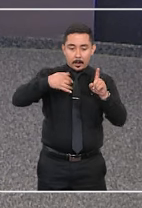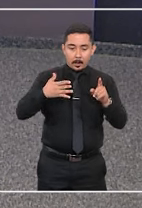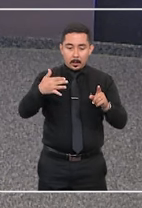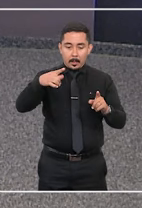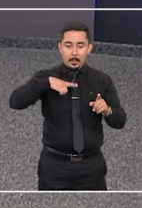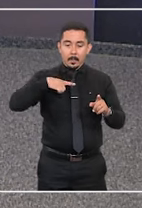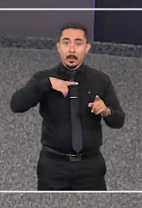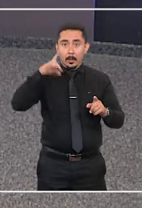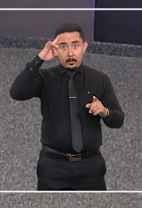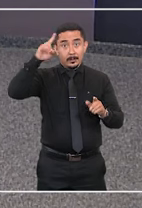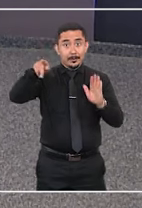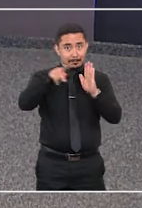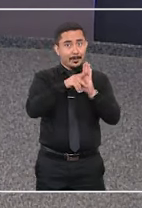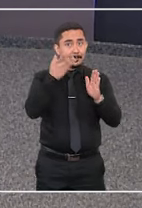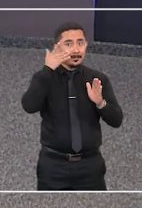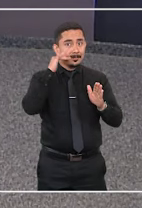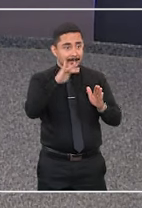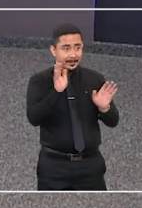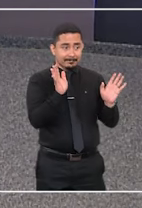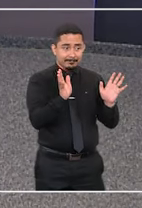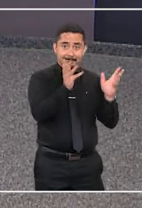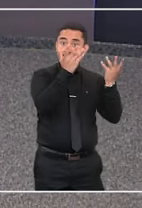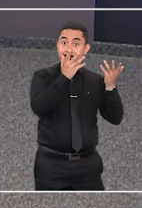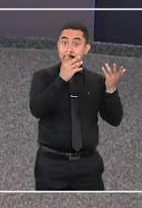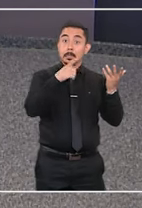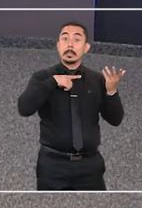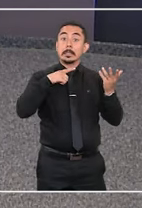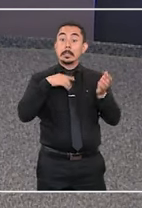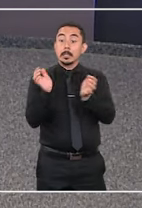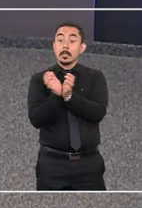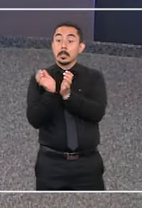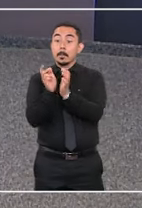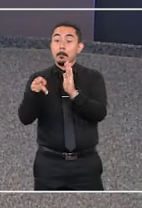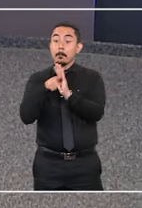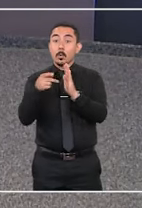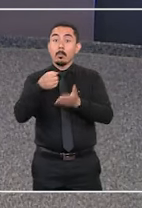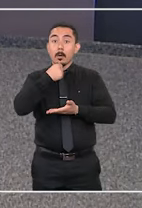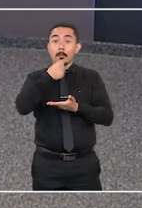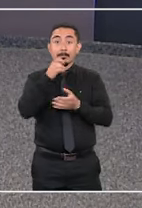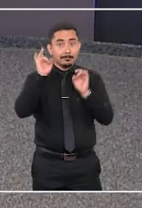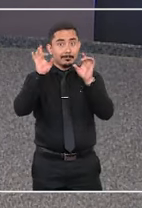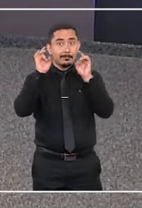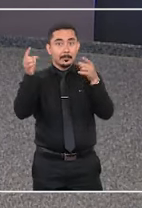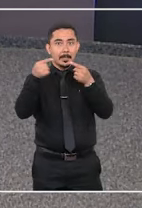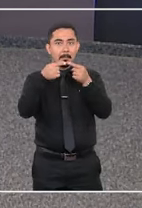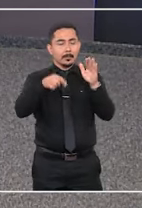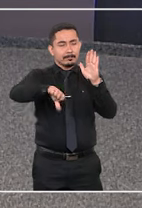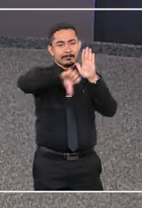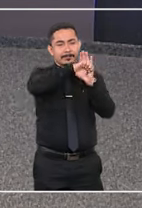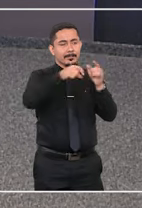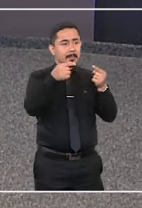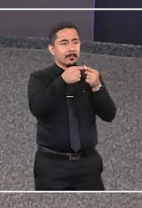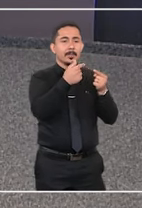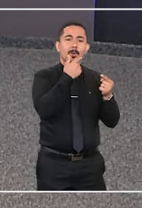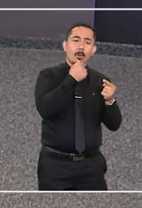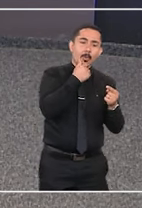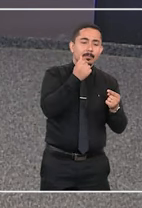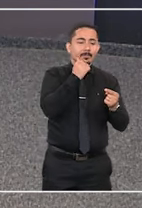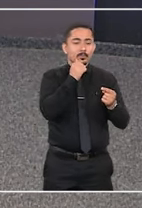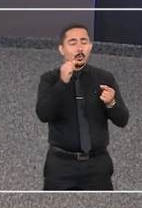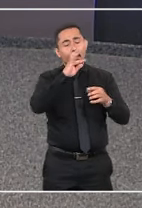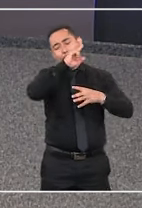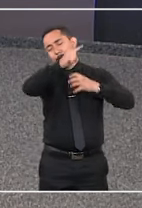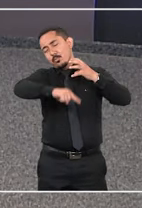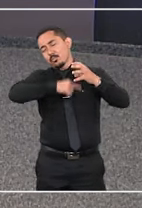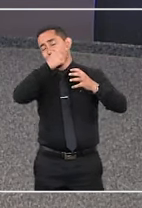No mês em que se comemora o Dia das Crianças, a nossa equipe preparou uma reportagem especial sobre um crime que atinge